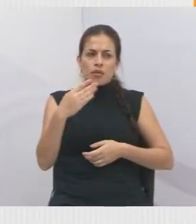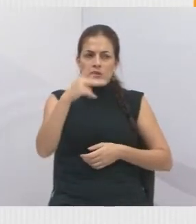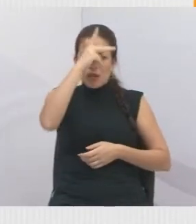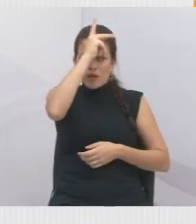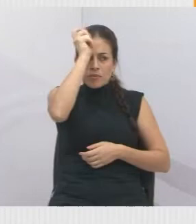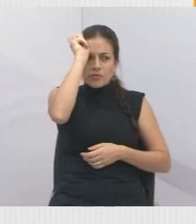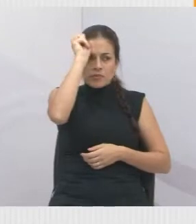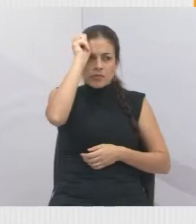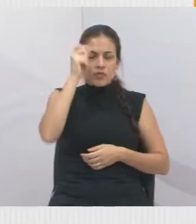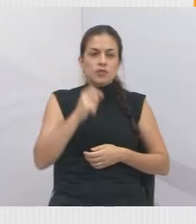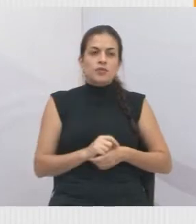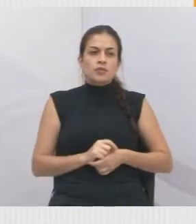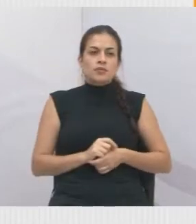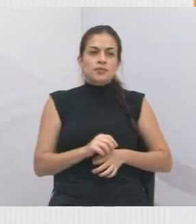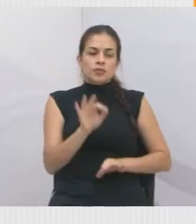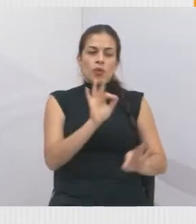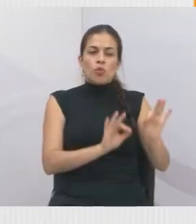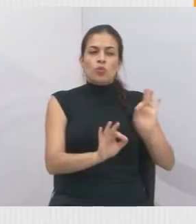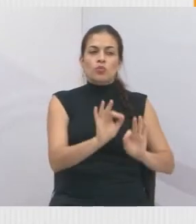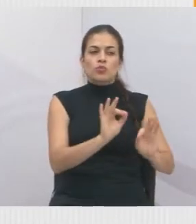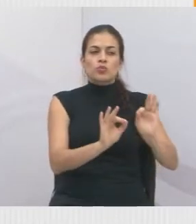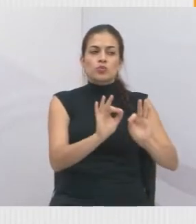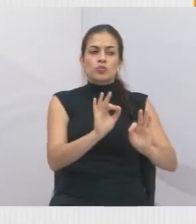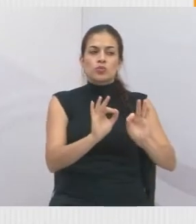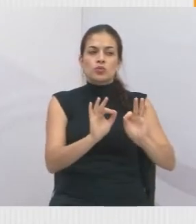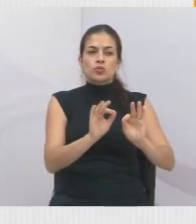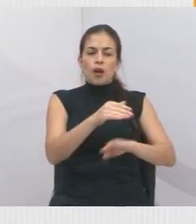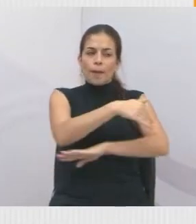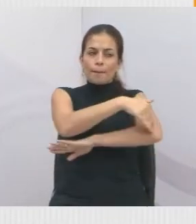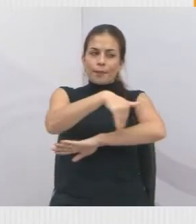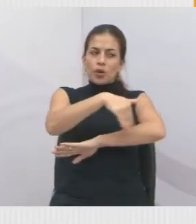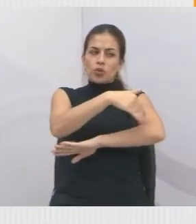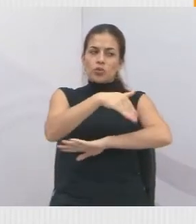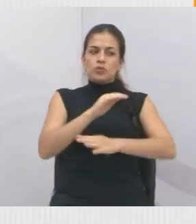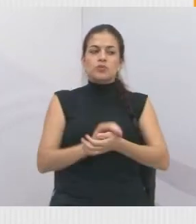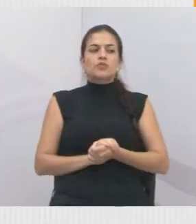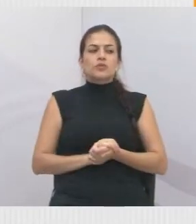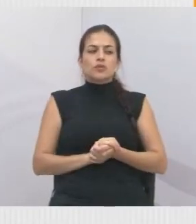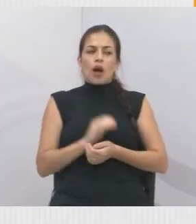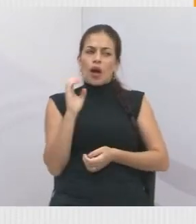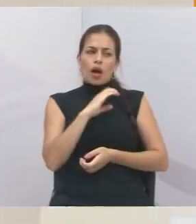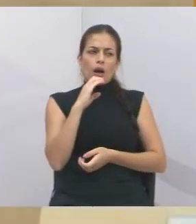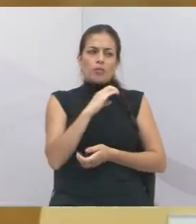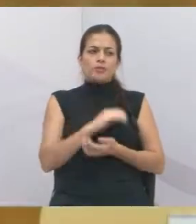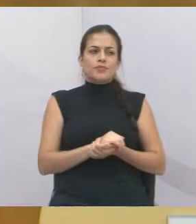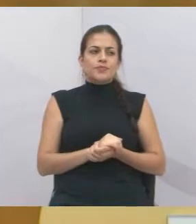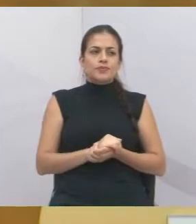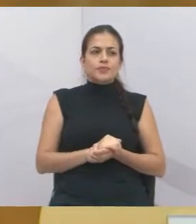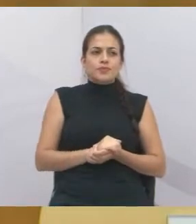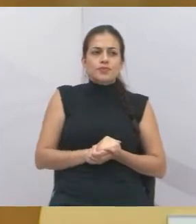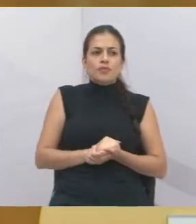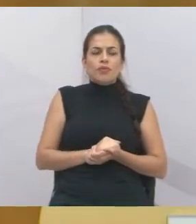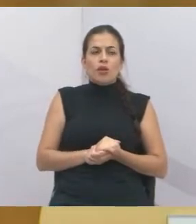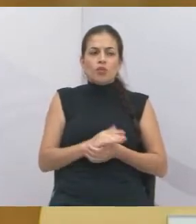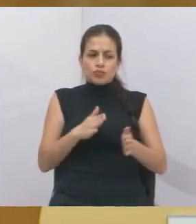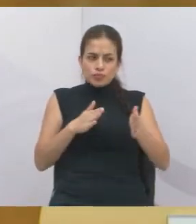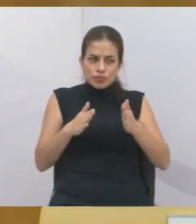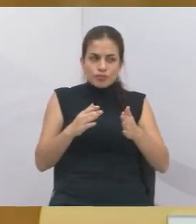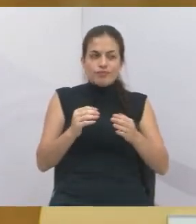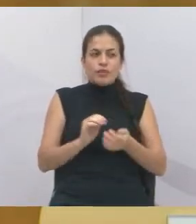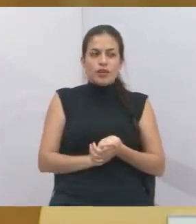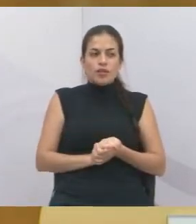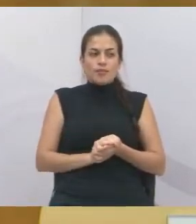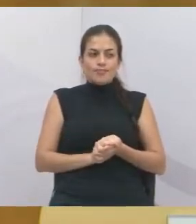prefeito para que faça urgentemente essa manutenção. Continue contando com o nosso mandato. Olha, essa estrada do